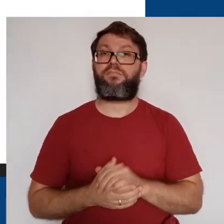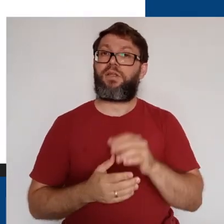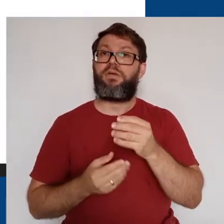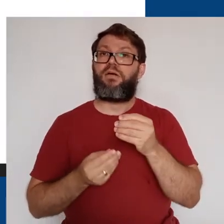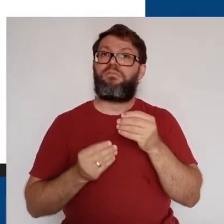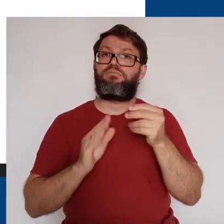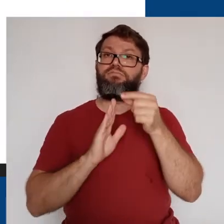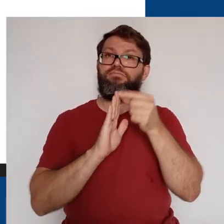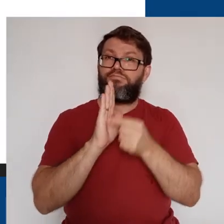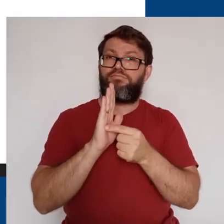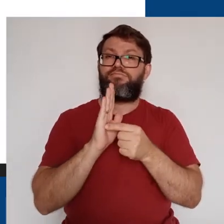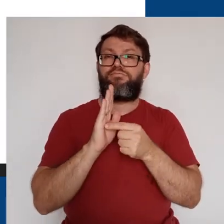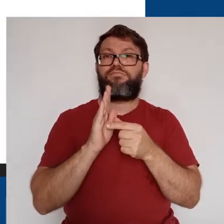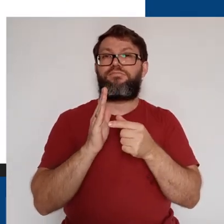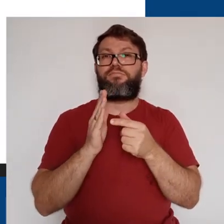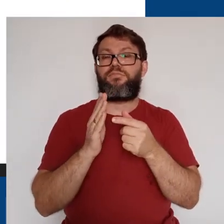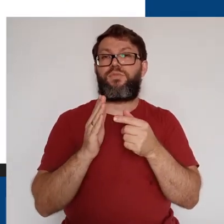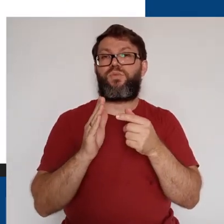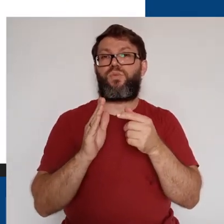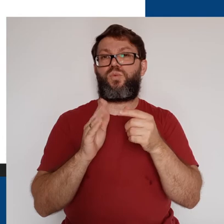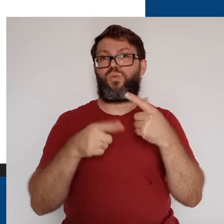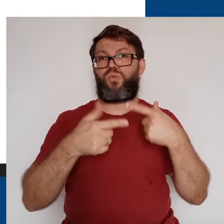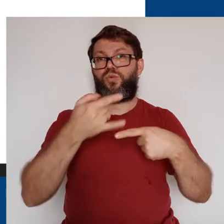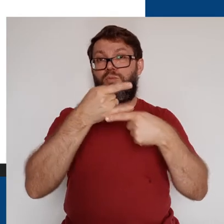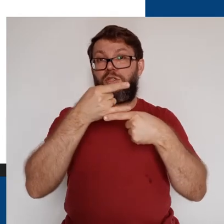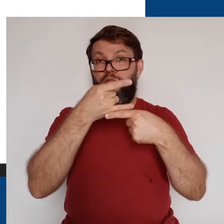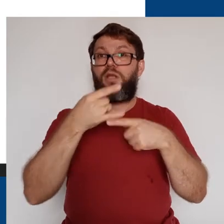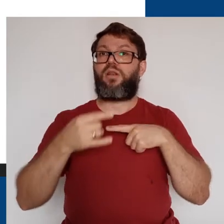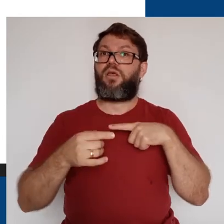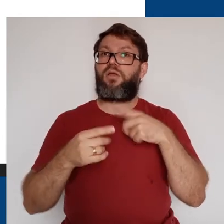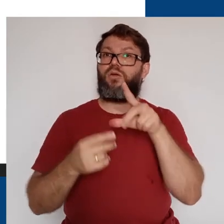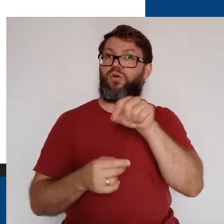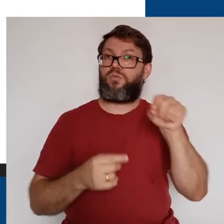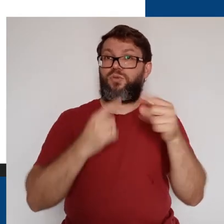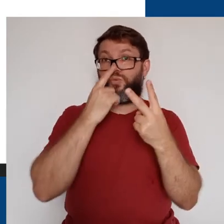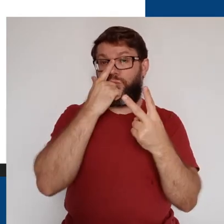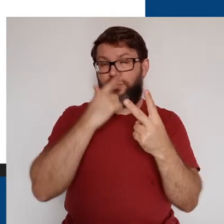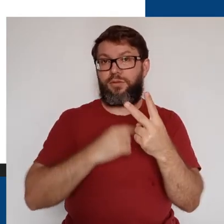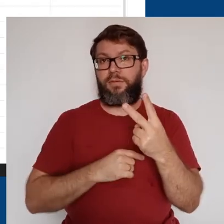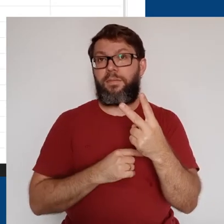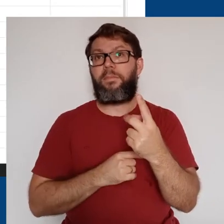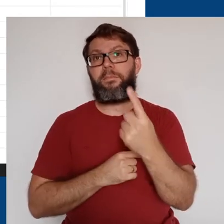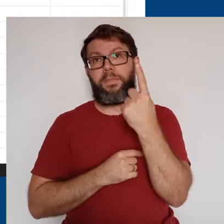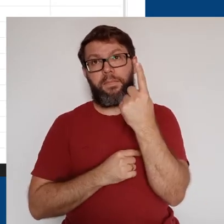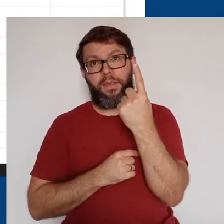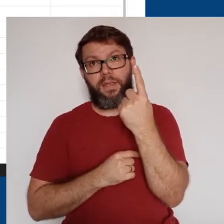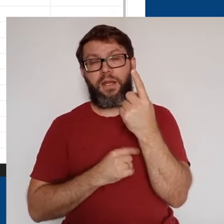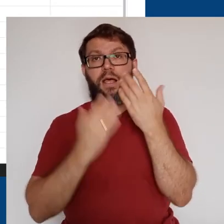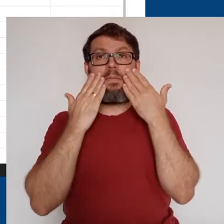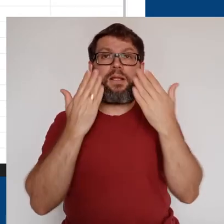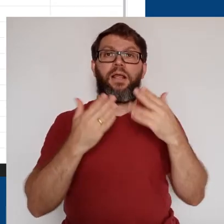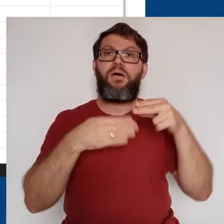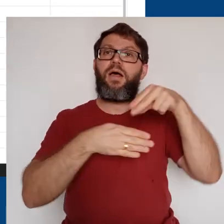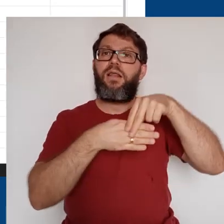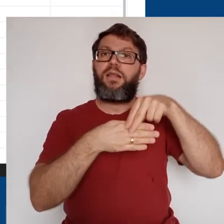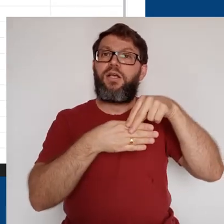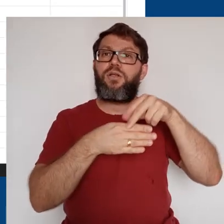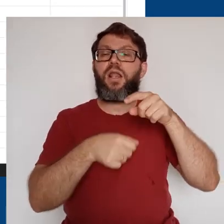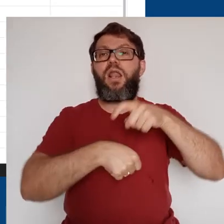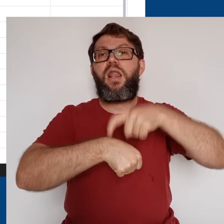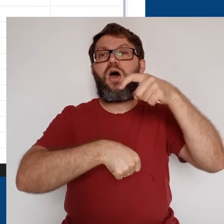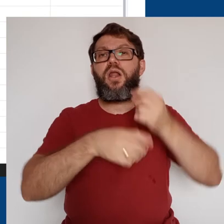enviar anexos para uma reunião no Google Meet, temos duas opções. Na primeira delas, vamos